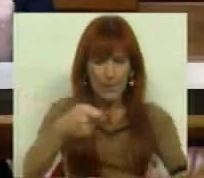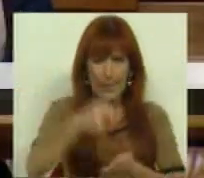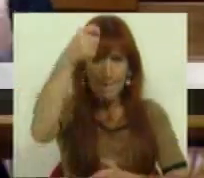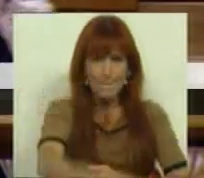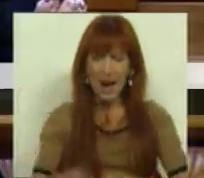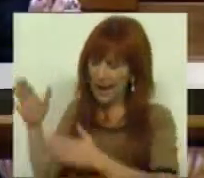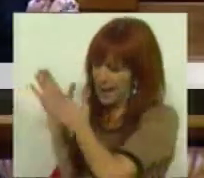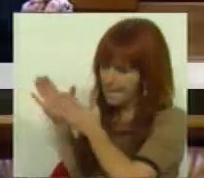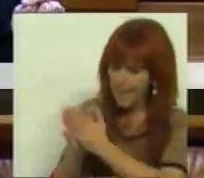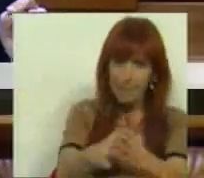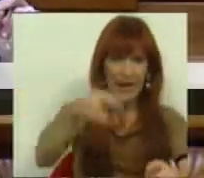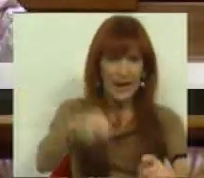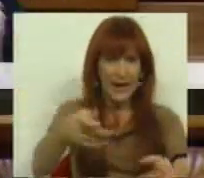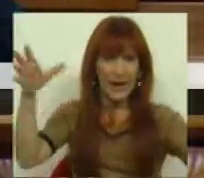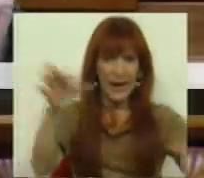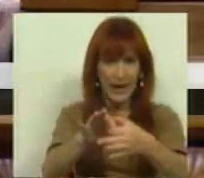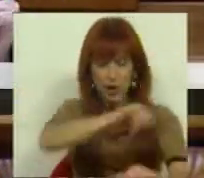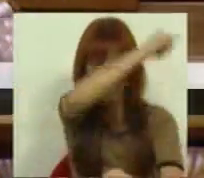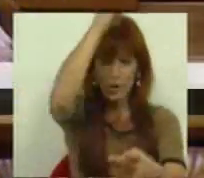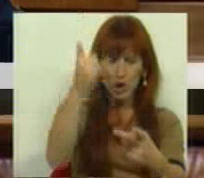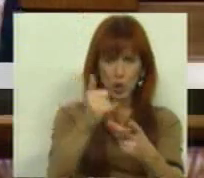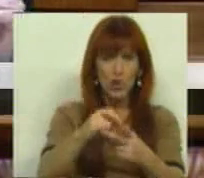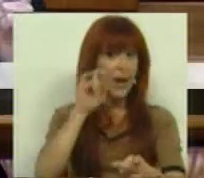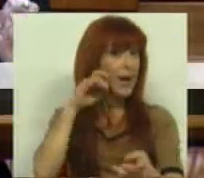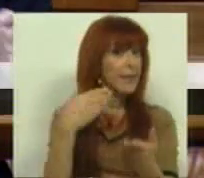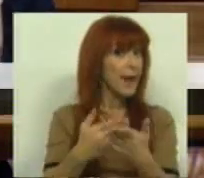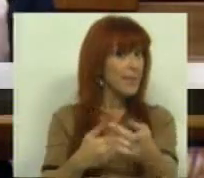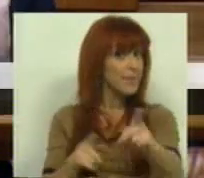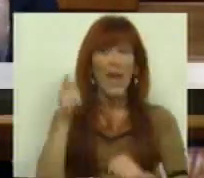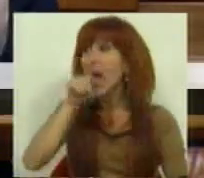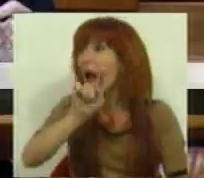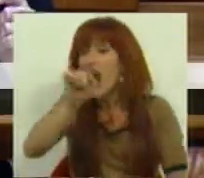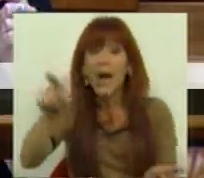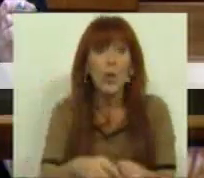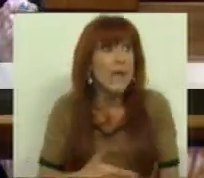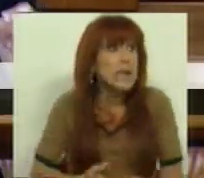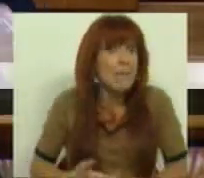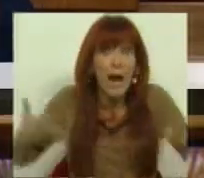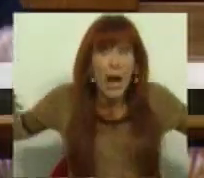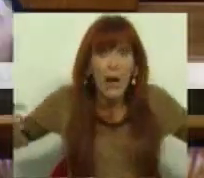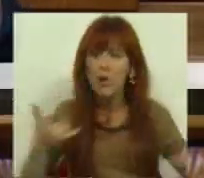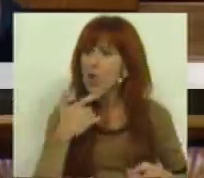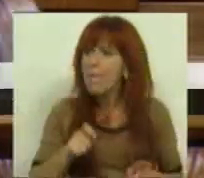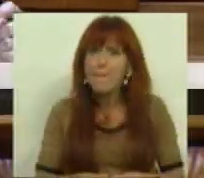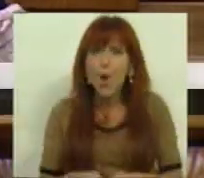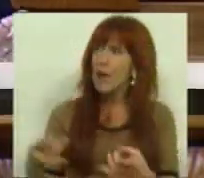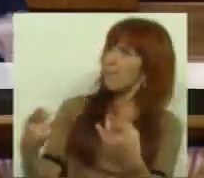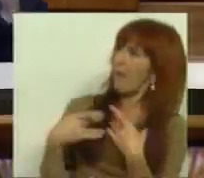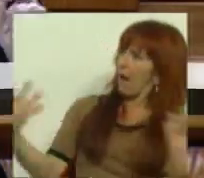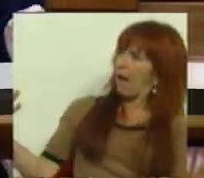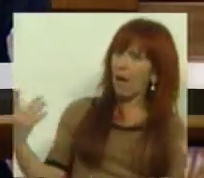pagamento de retroativos nas rendas. Segundo, a garantia para quem estiver desempregado que não pode ser